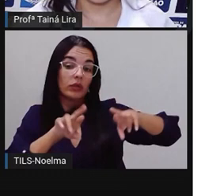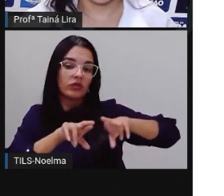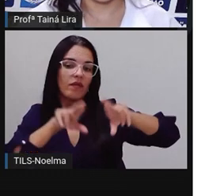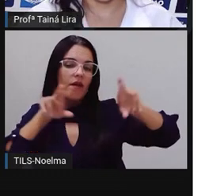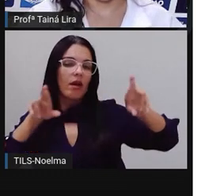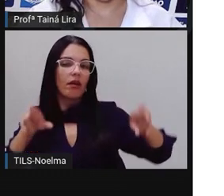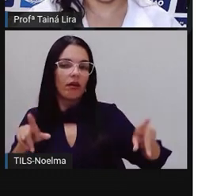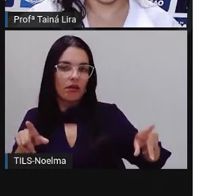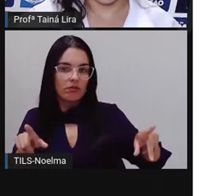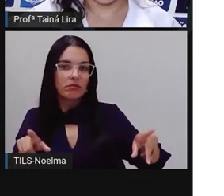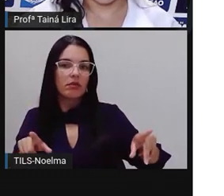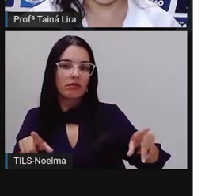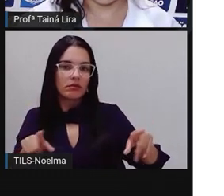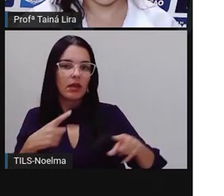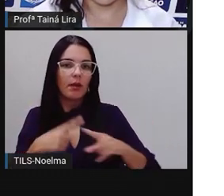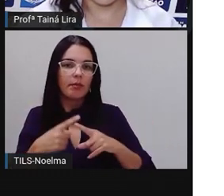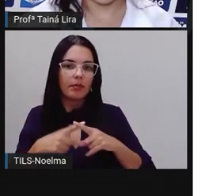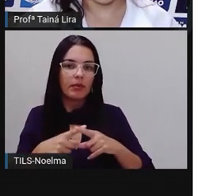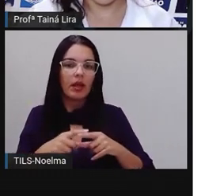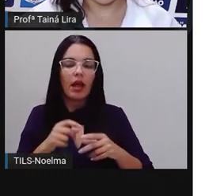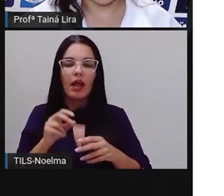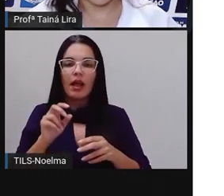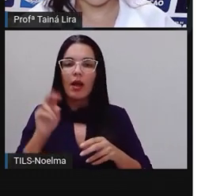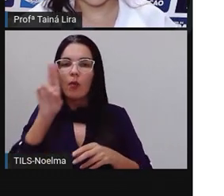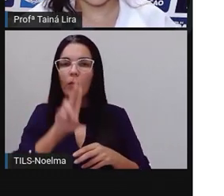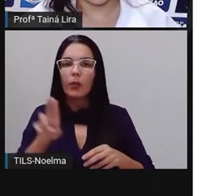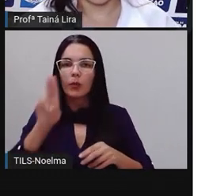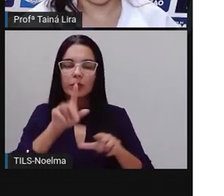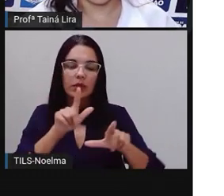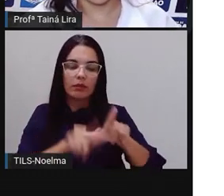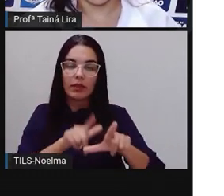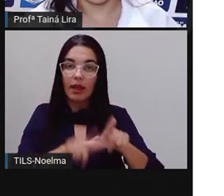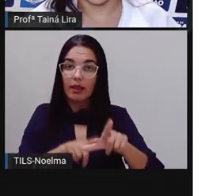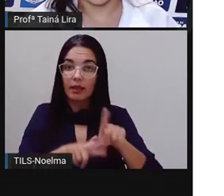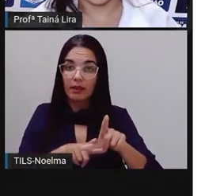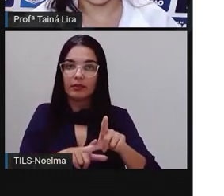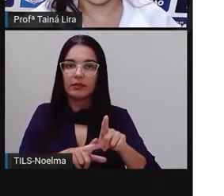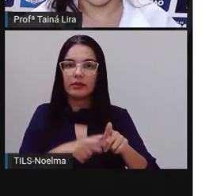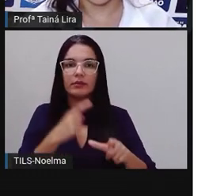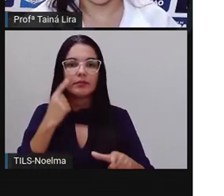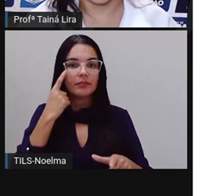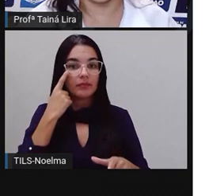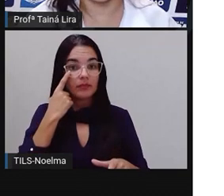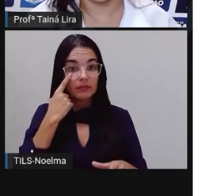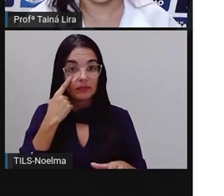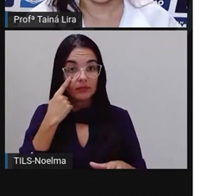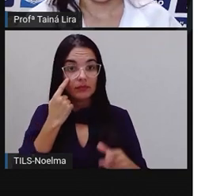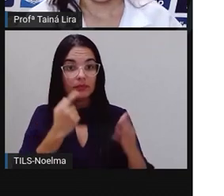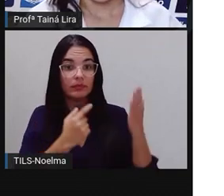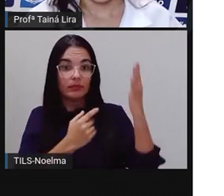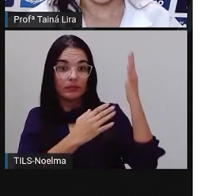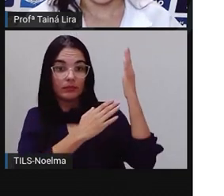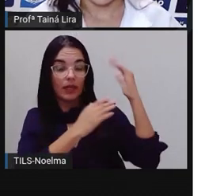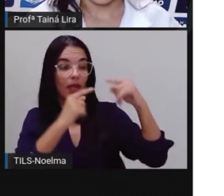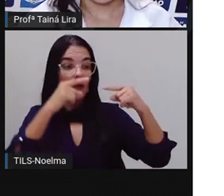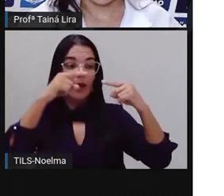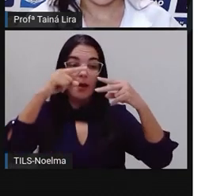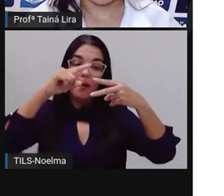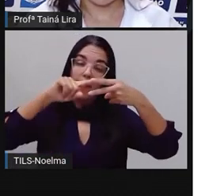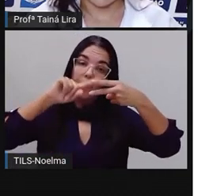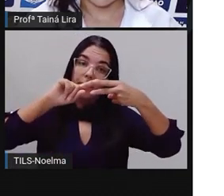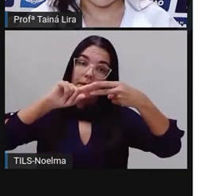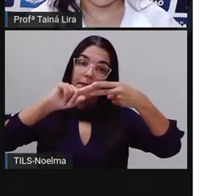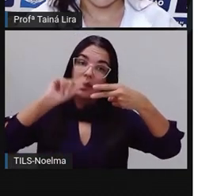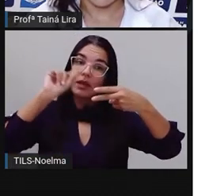diferenças aí entre o uso já da letra, né, da bastão e da cursiva. Observem, na letra bastão, as